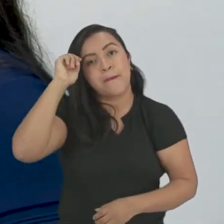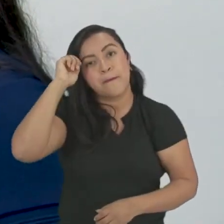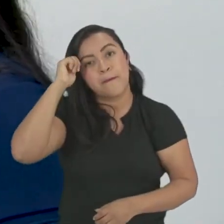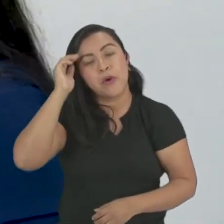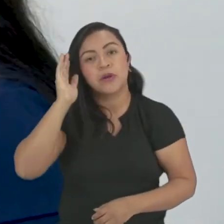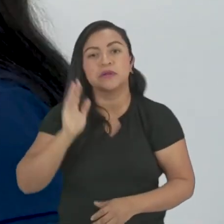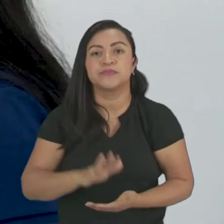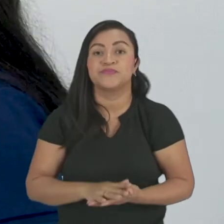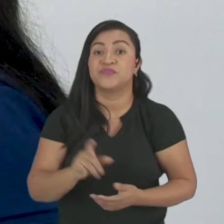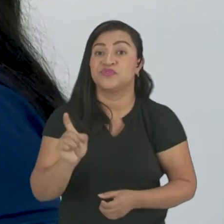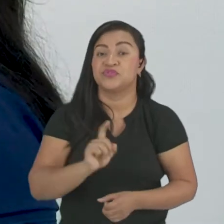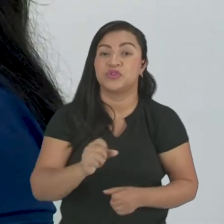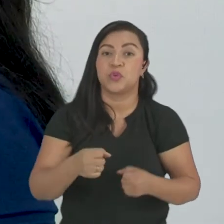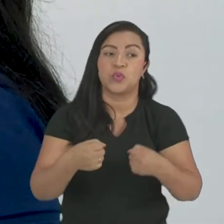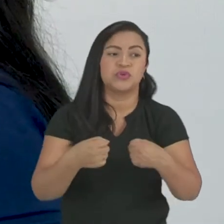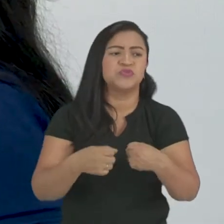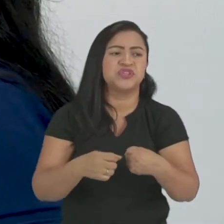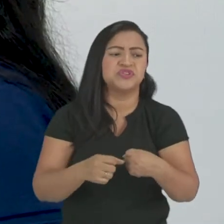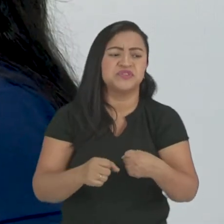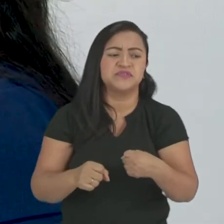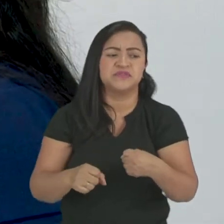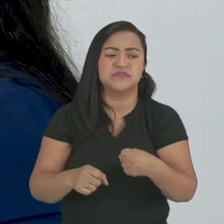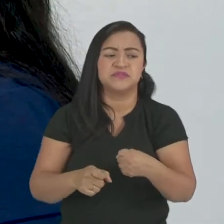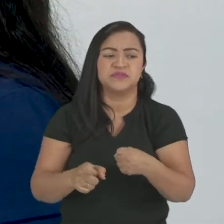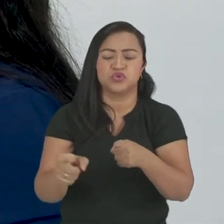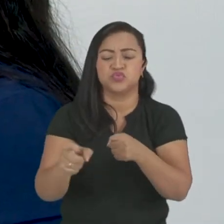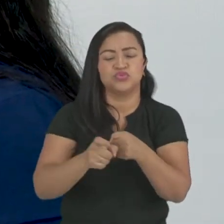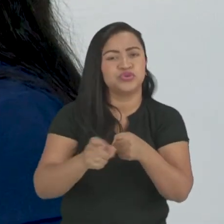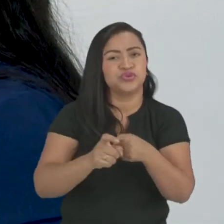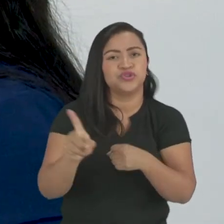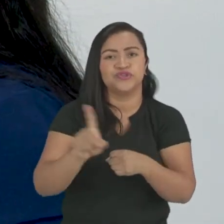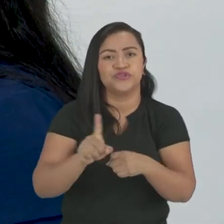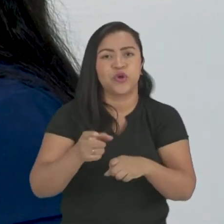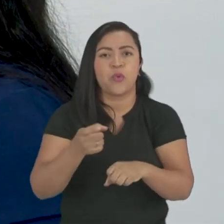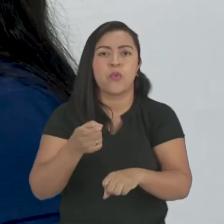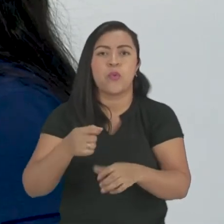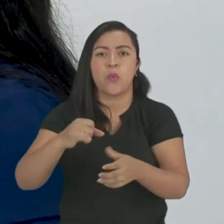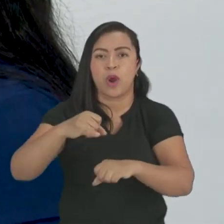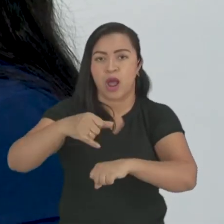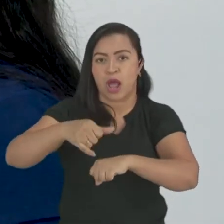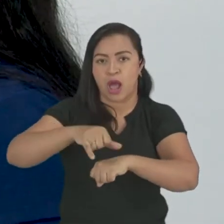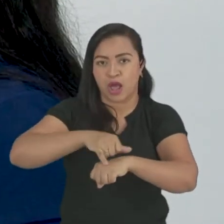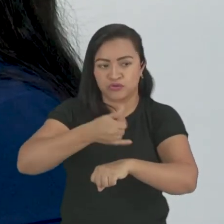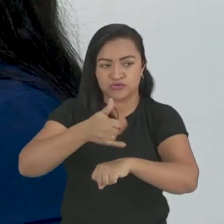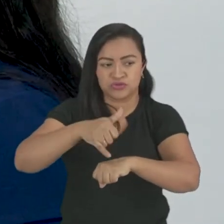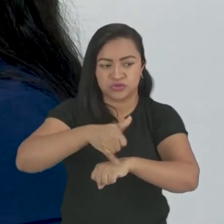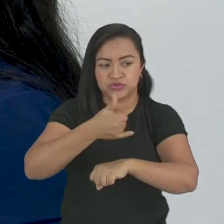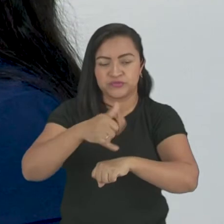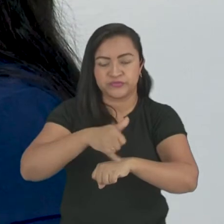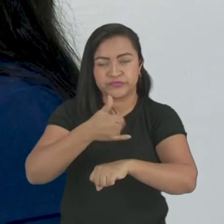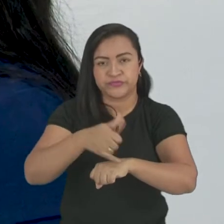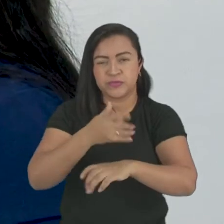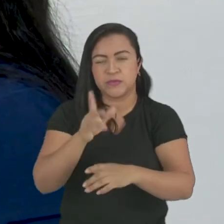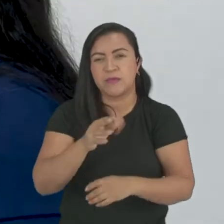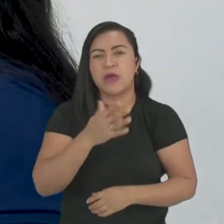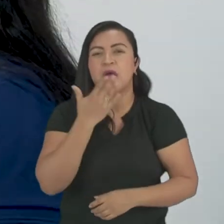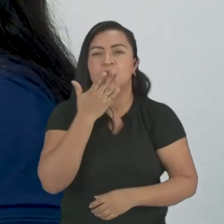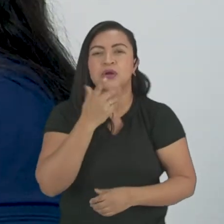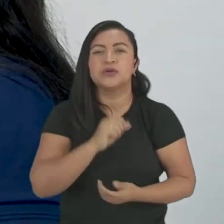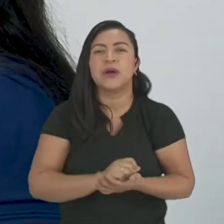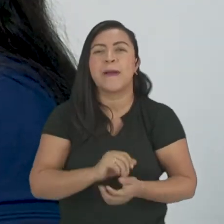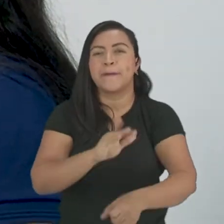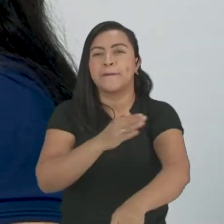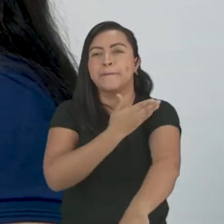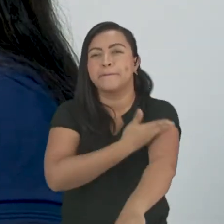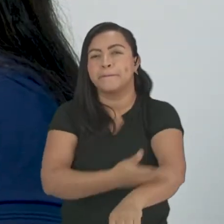adjetivo, tá? Porque, olha só o terceiro significado. A cor branca. Será que o